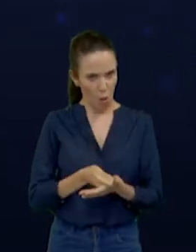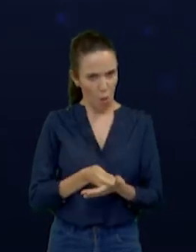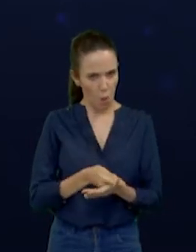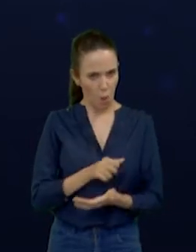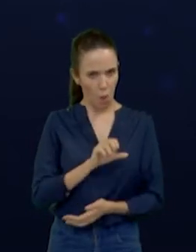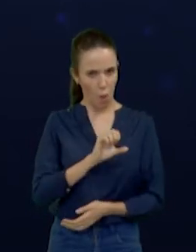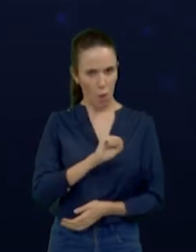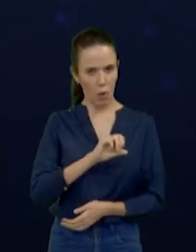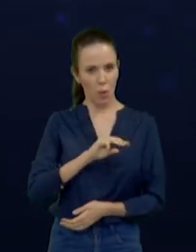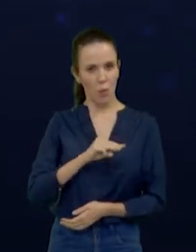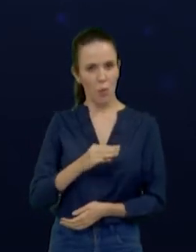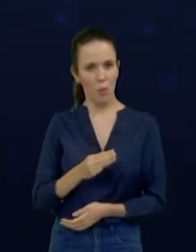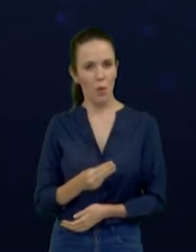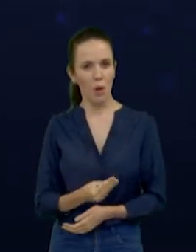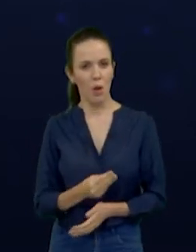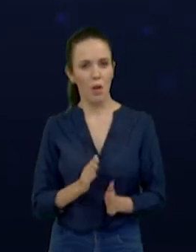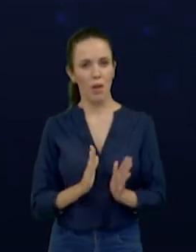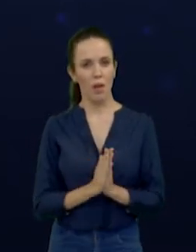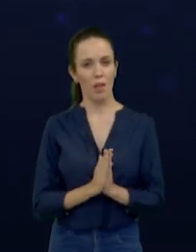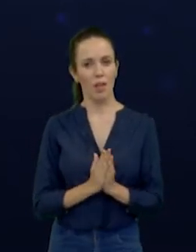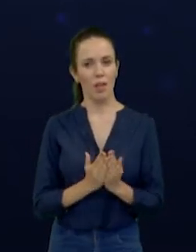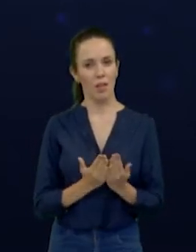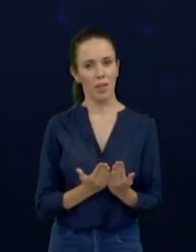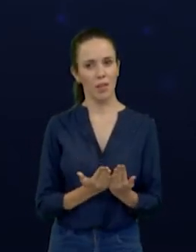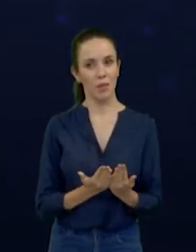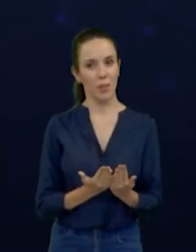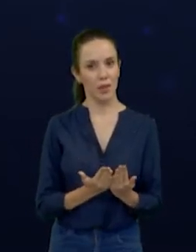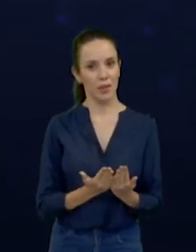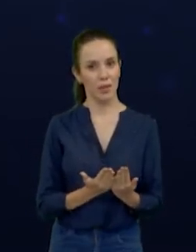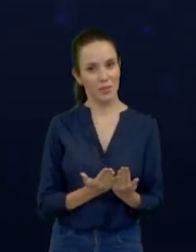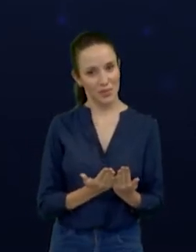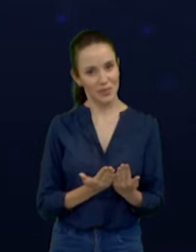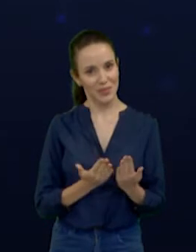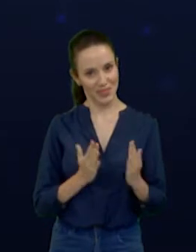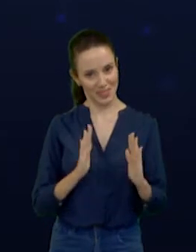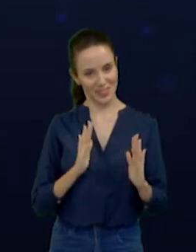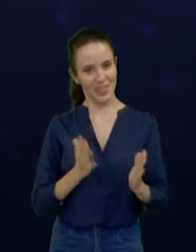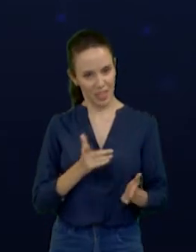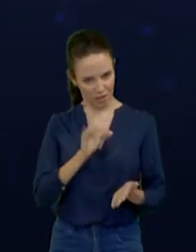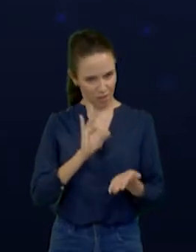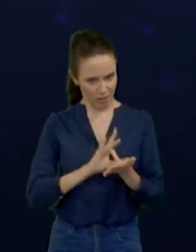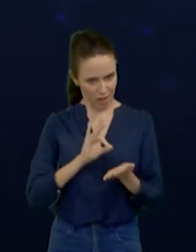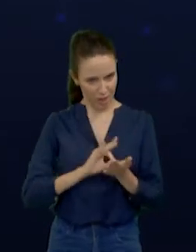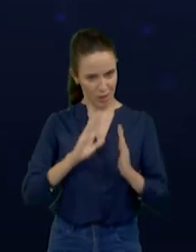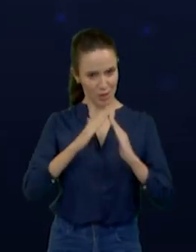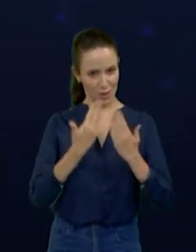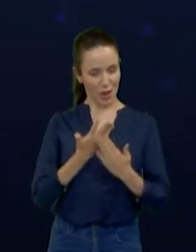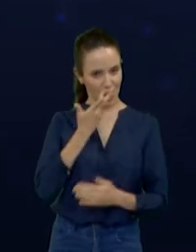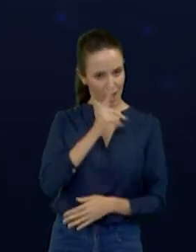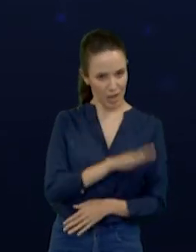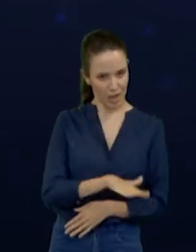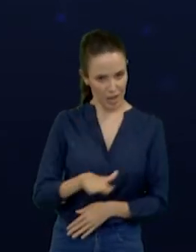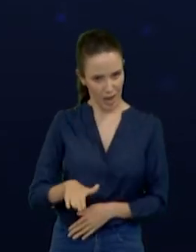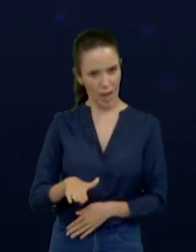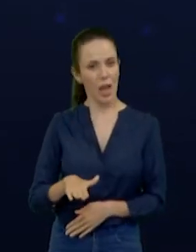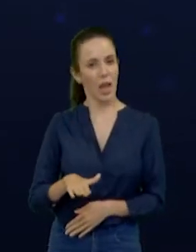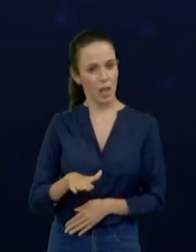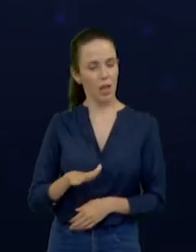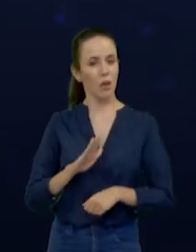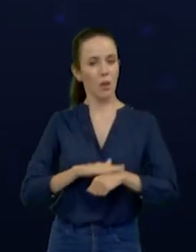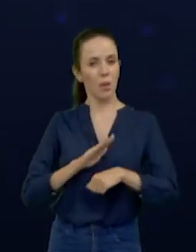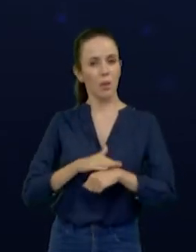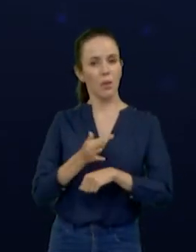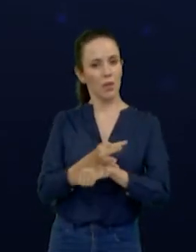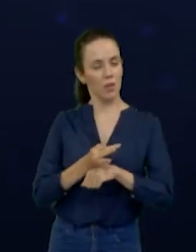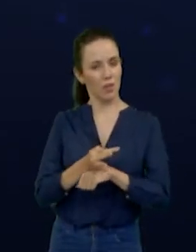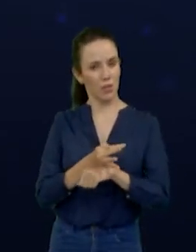didáticos sem consultar professores para distribuir para alunos, inclusive de creche. E também, num período de férias, contratou